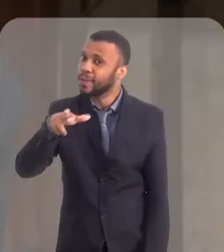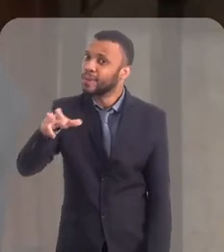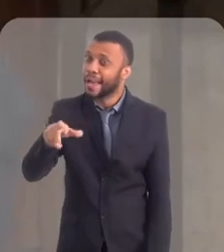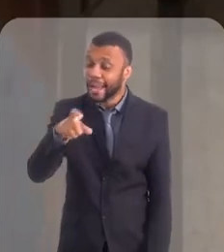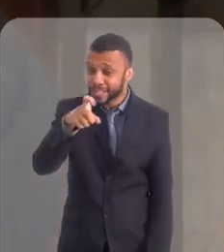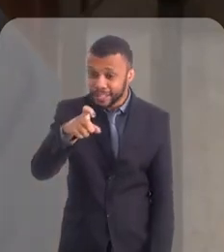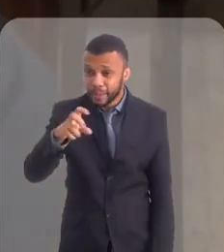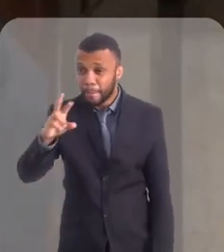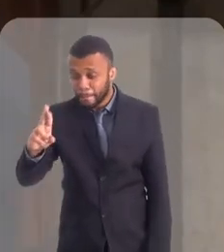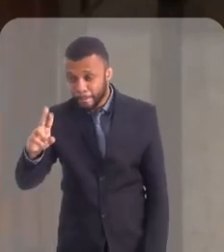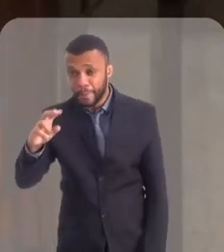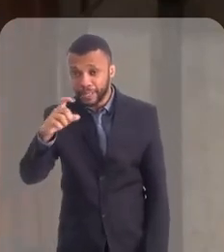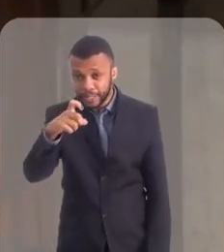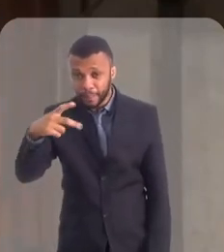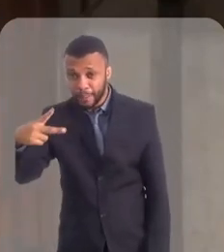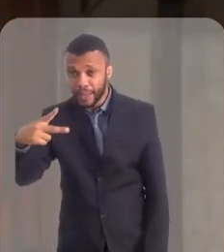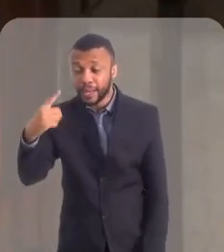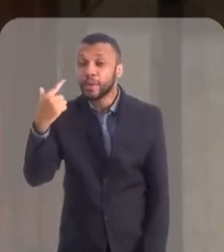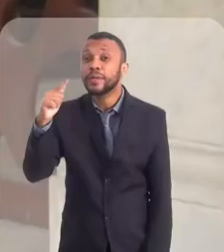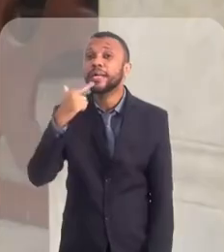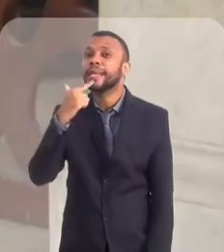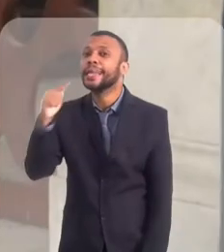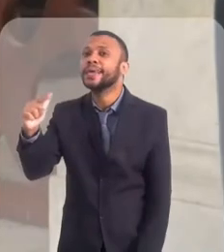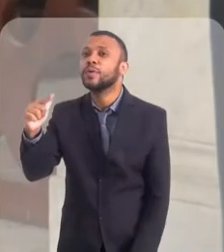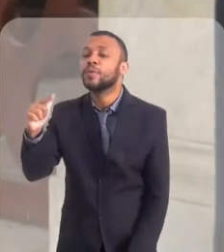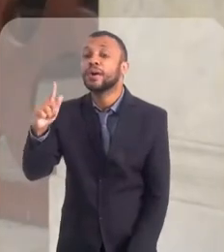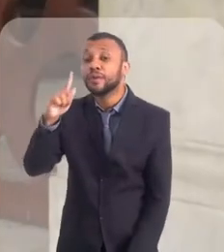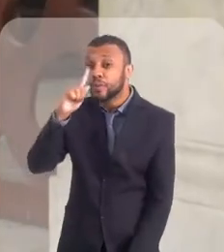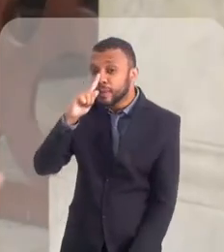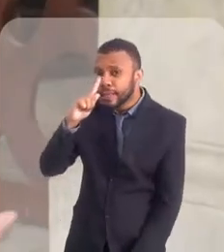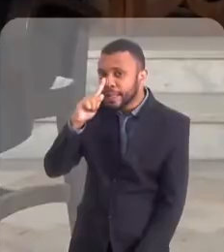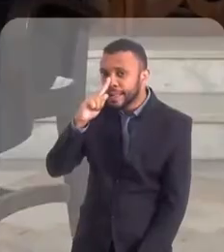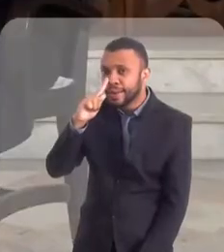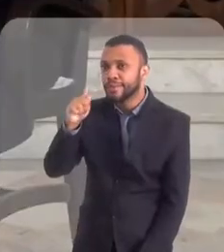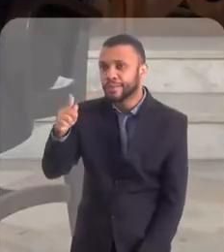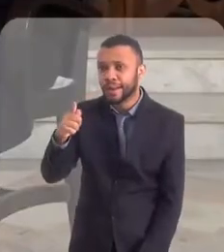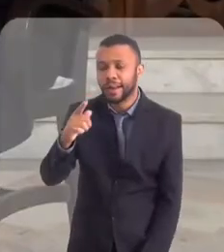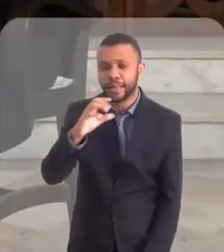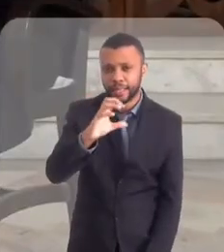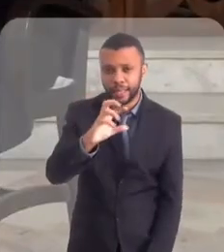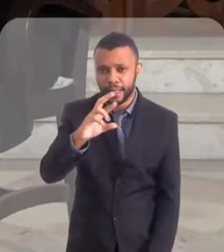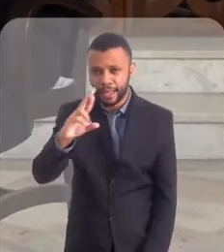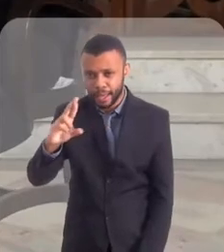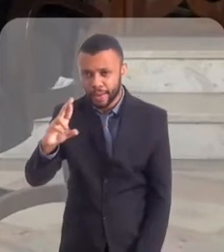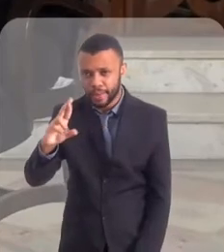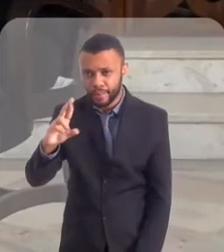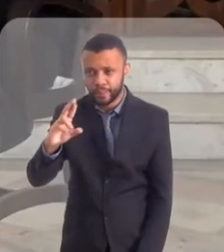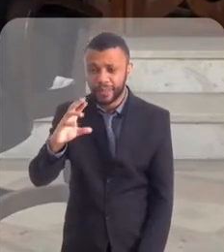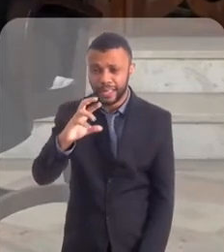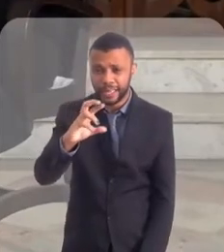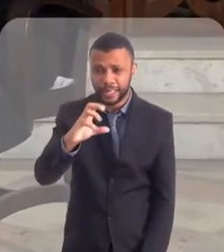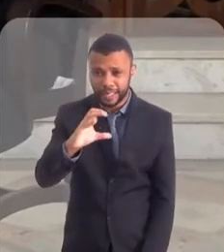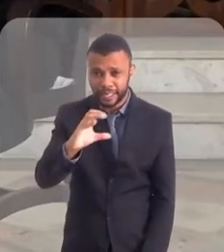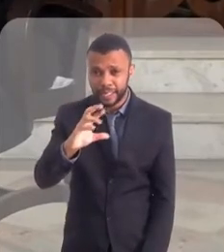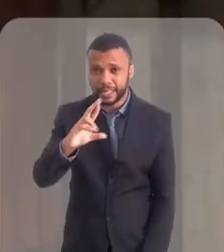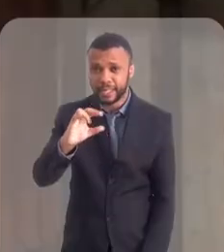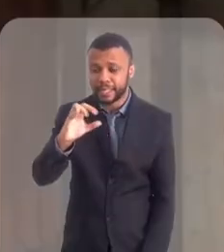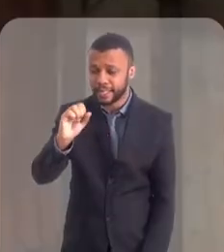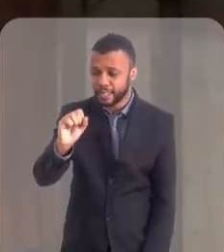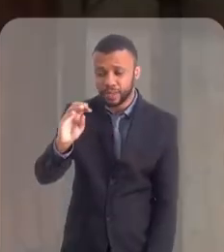Não é XP. É K, R. CH. Mas está em que língua? Grego. No grego. Christos.